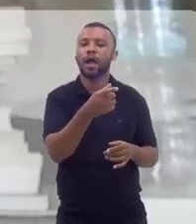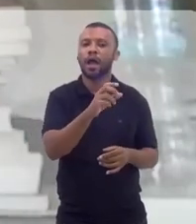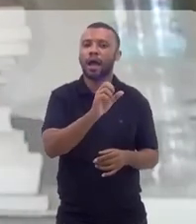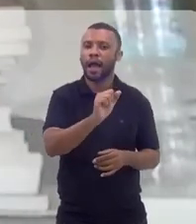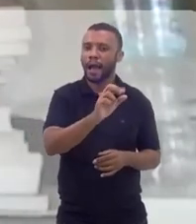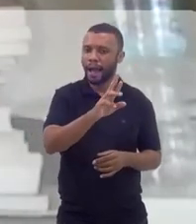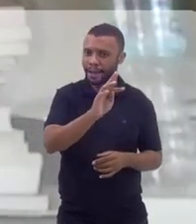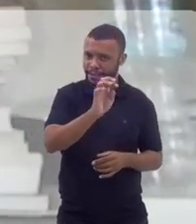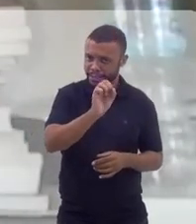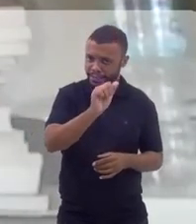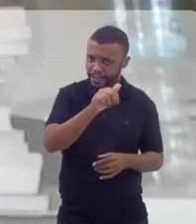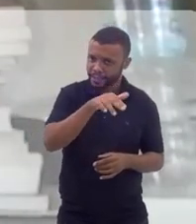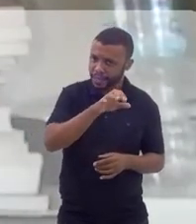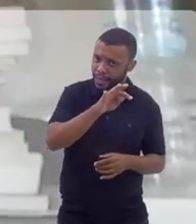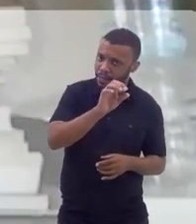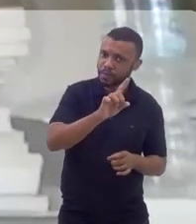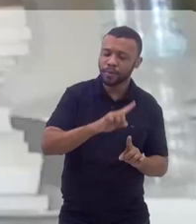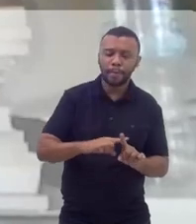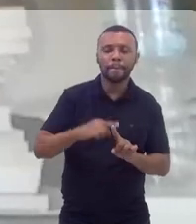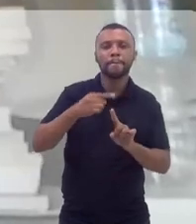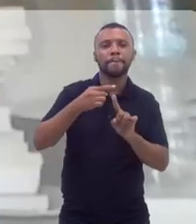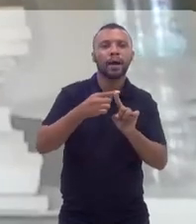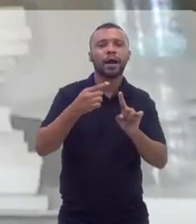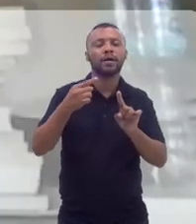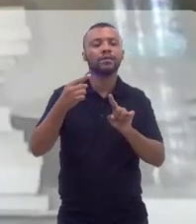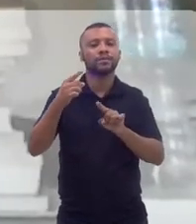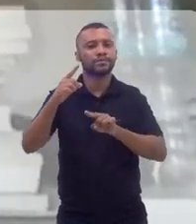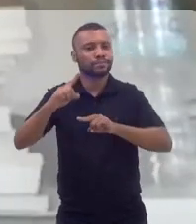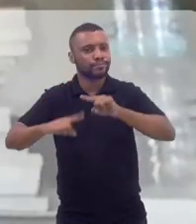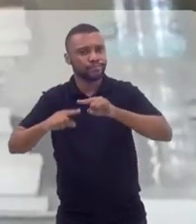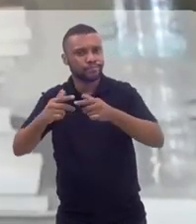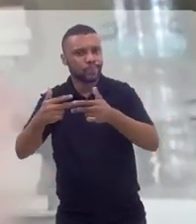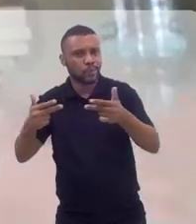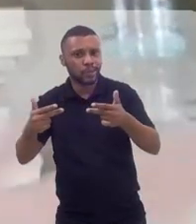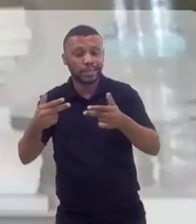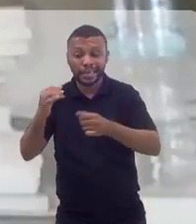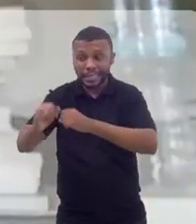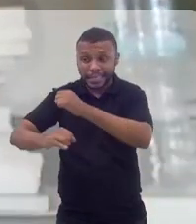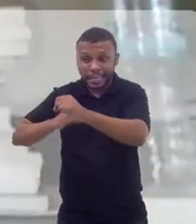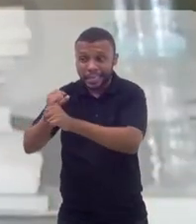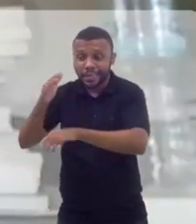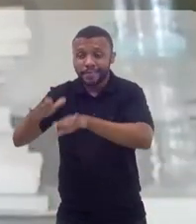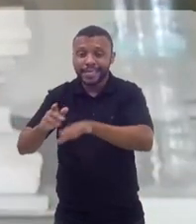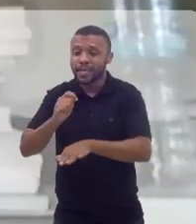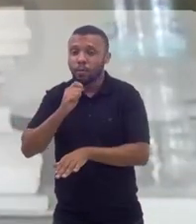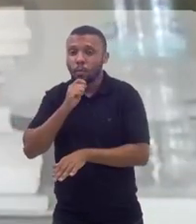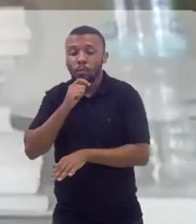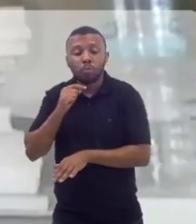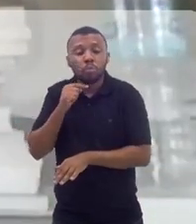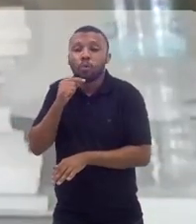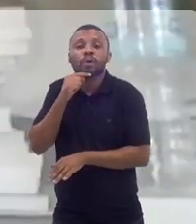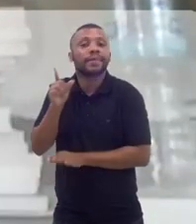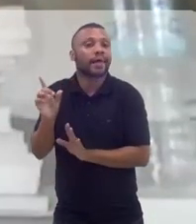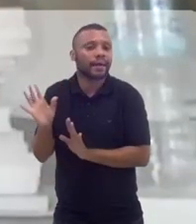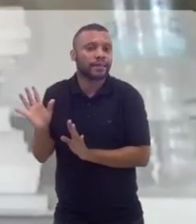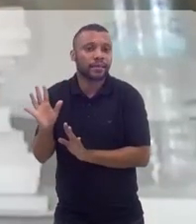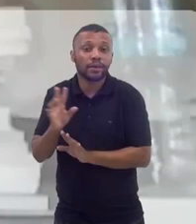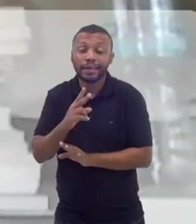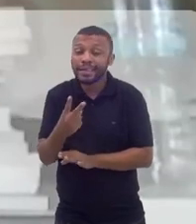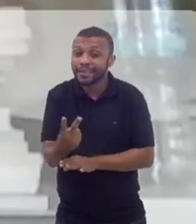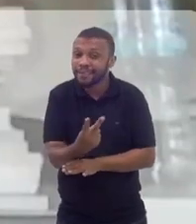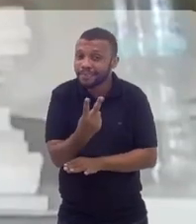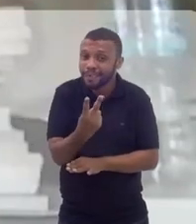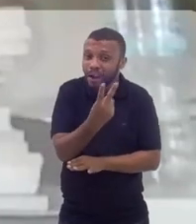Então, é o valor de muita coisa intangível que nem de perto a internet das coisas consegue fazer. Esse